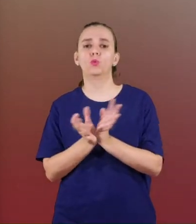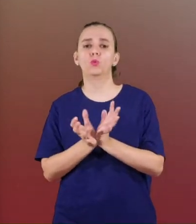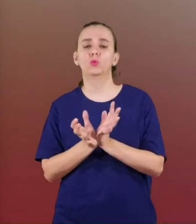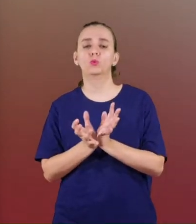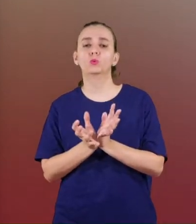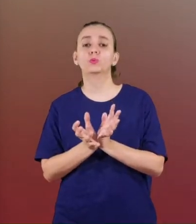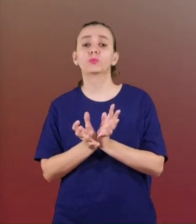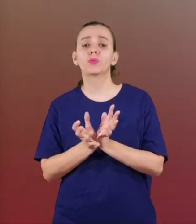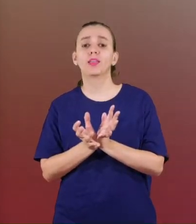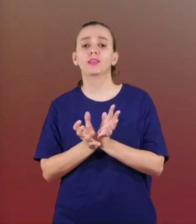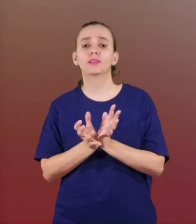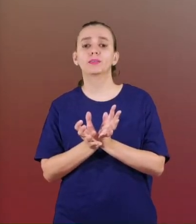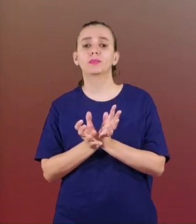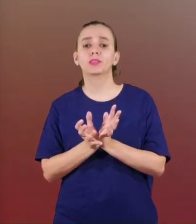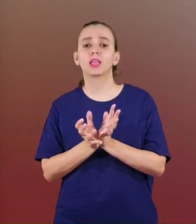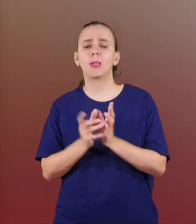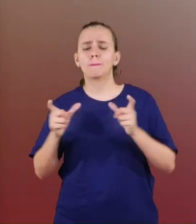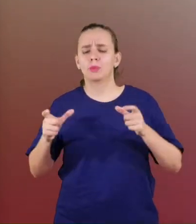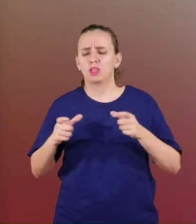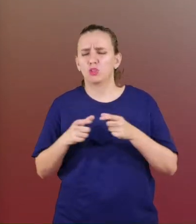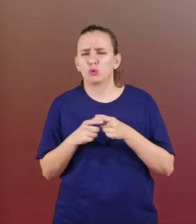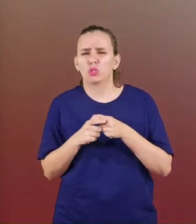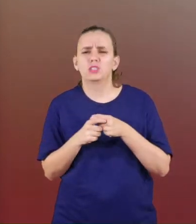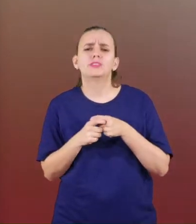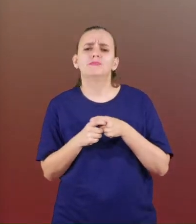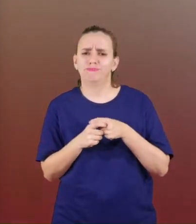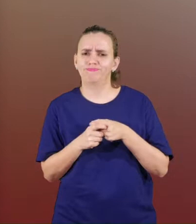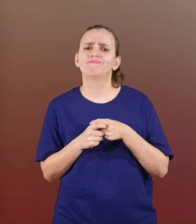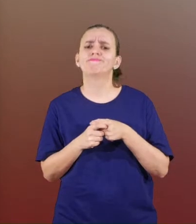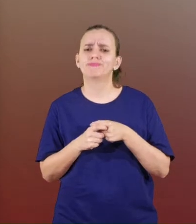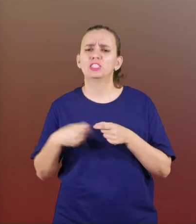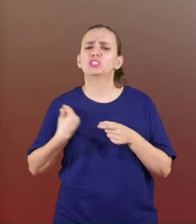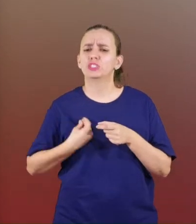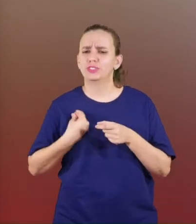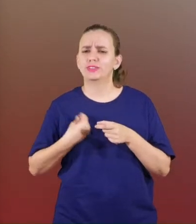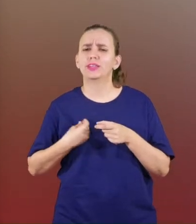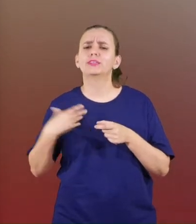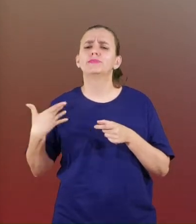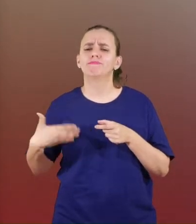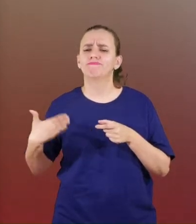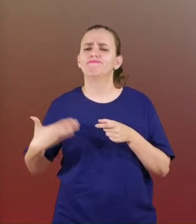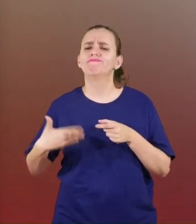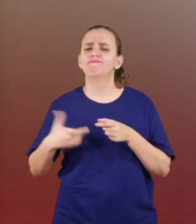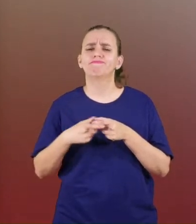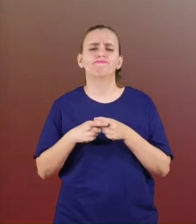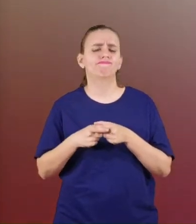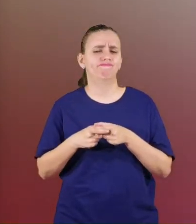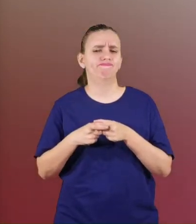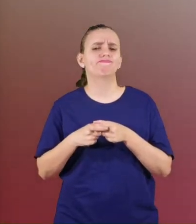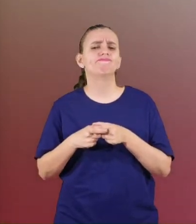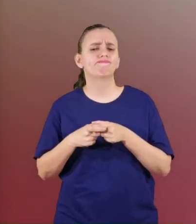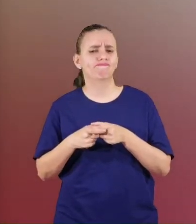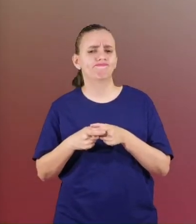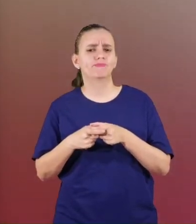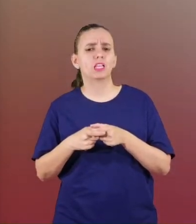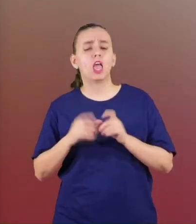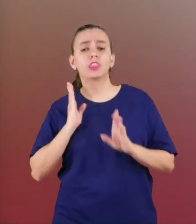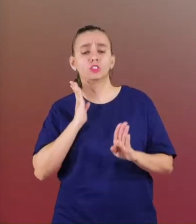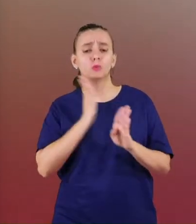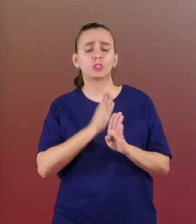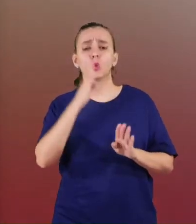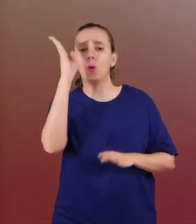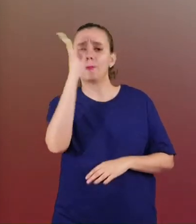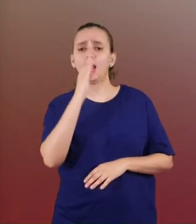minoritário sim, mas existente, desde o